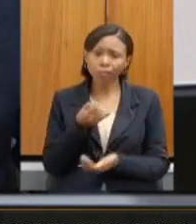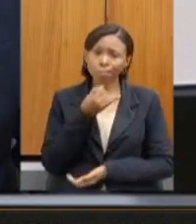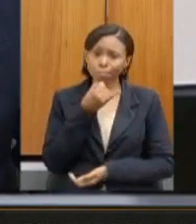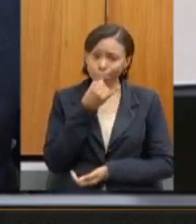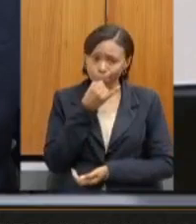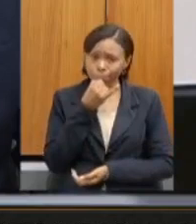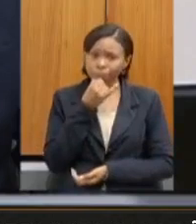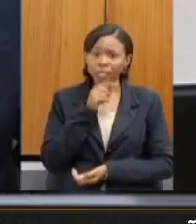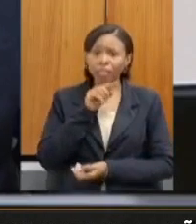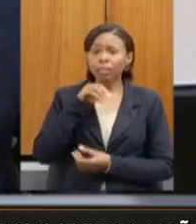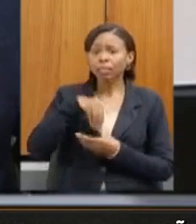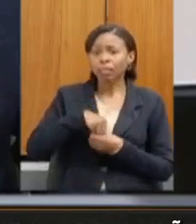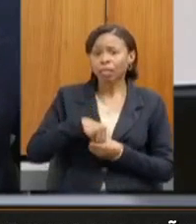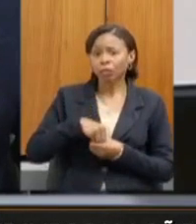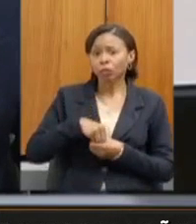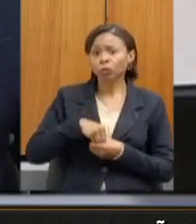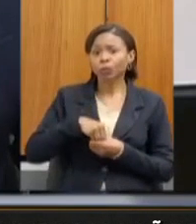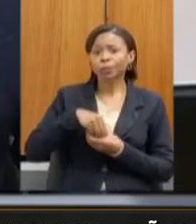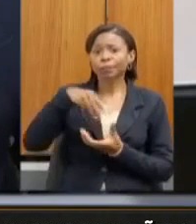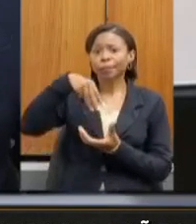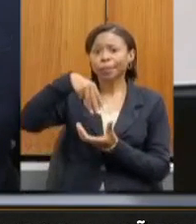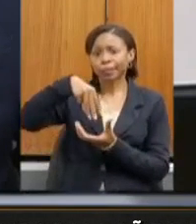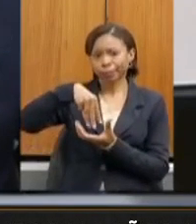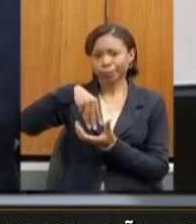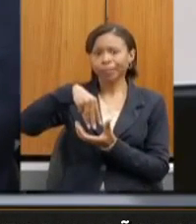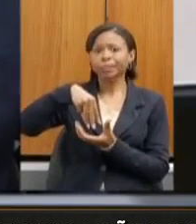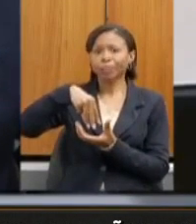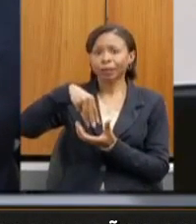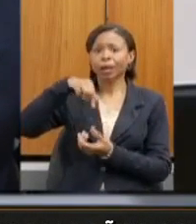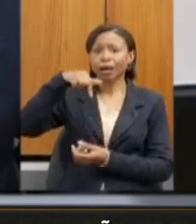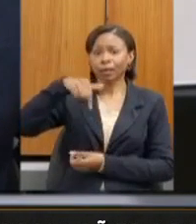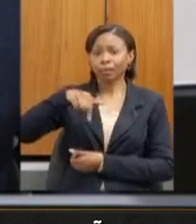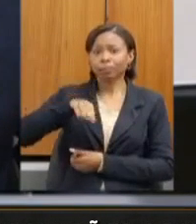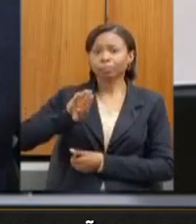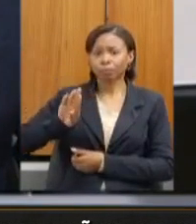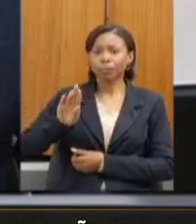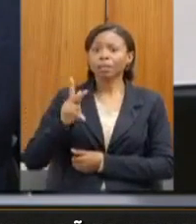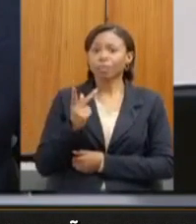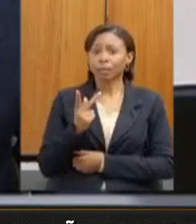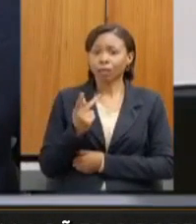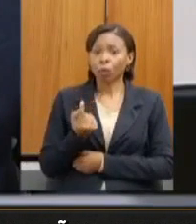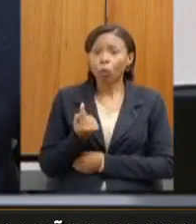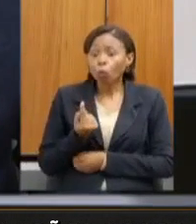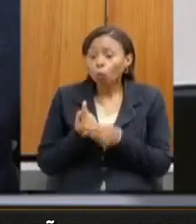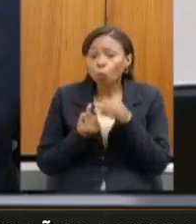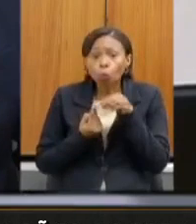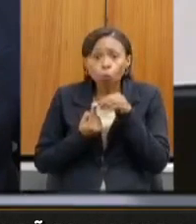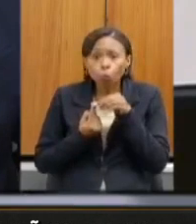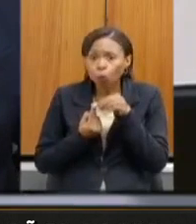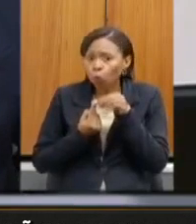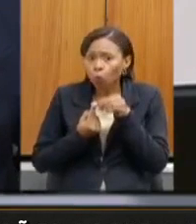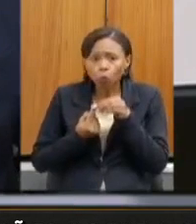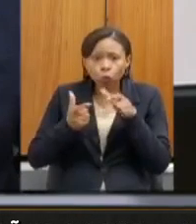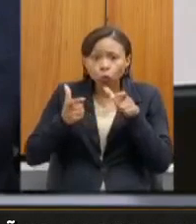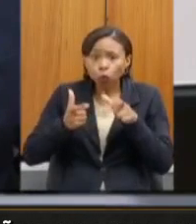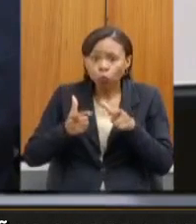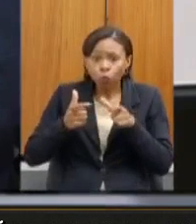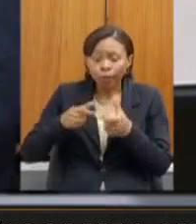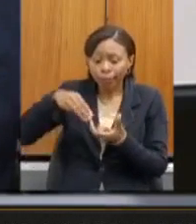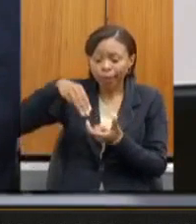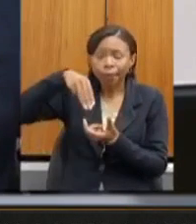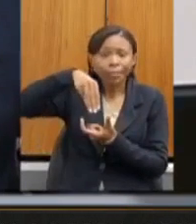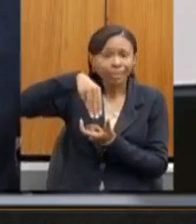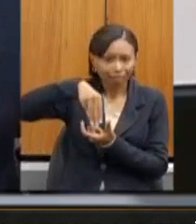mercado central da cidade de Belo Horizonte. O único mercado central que ainda convive com essa atrocidade